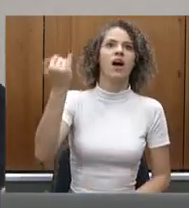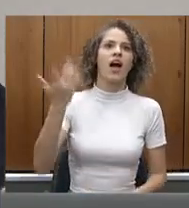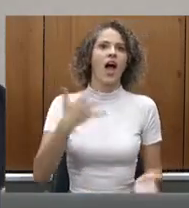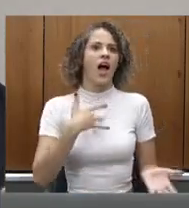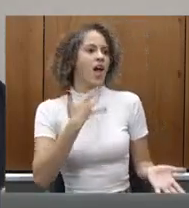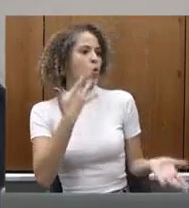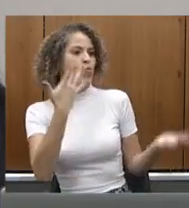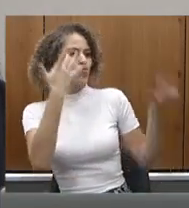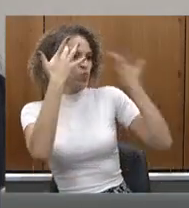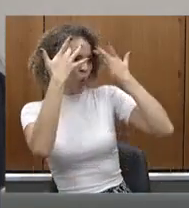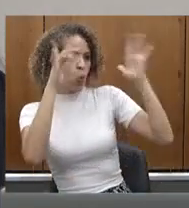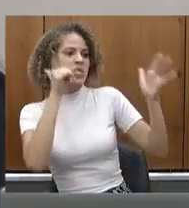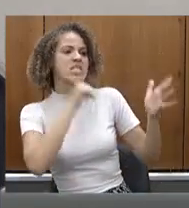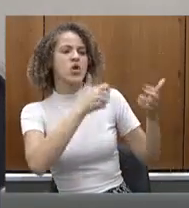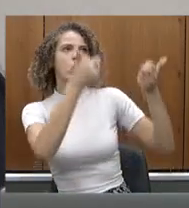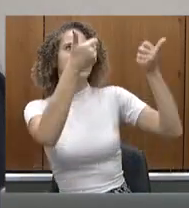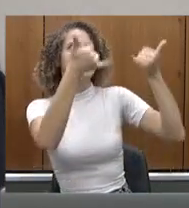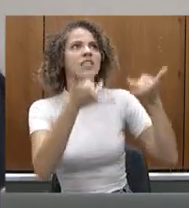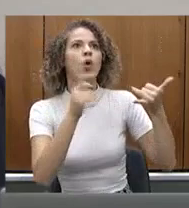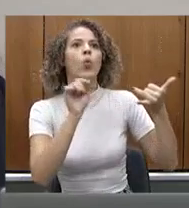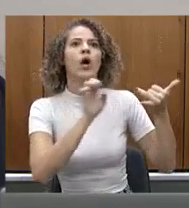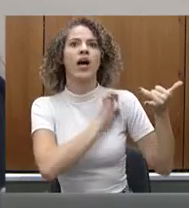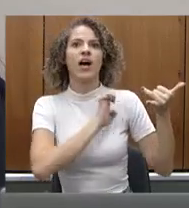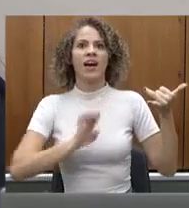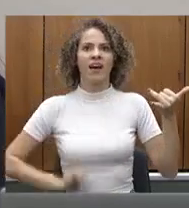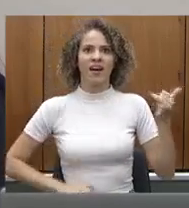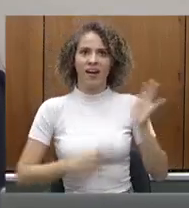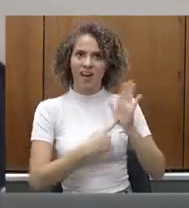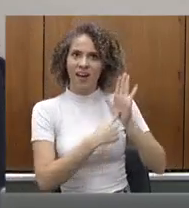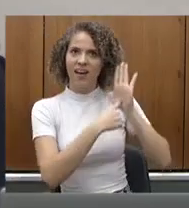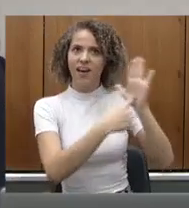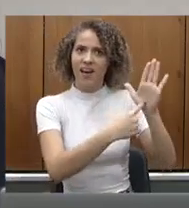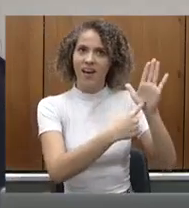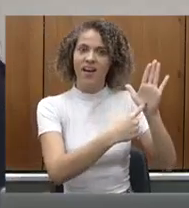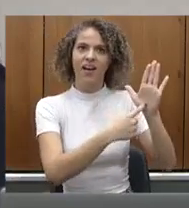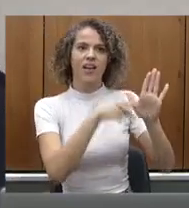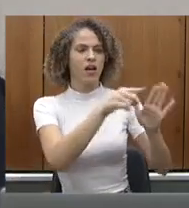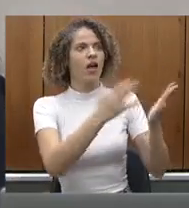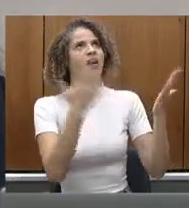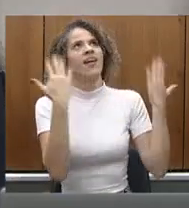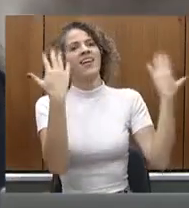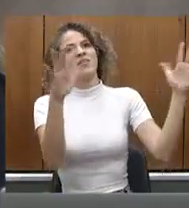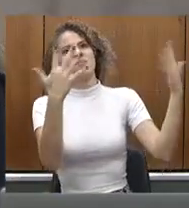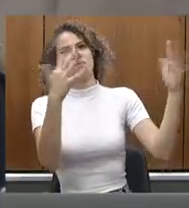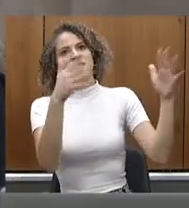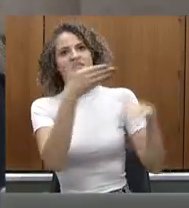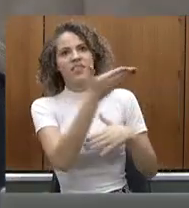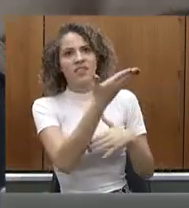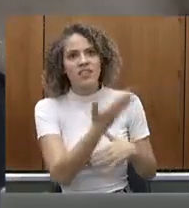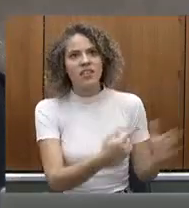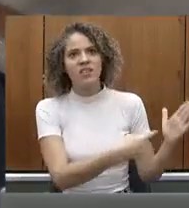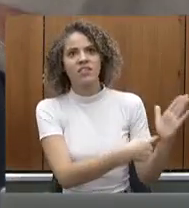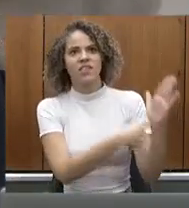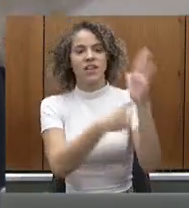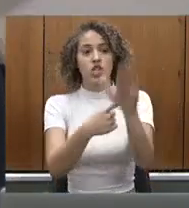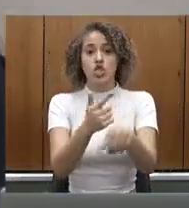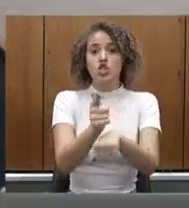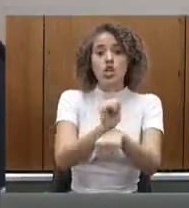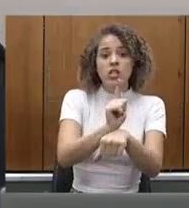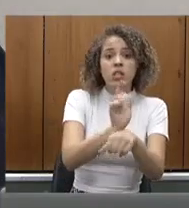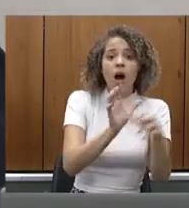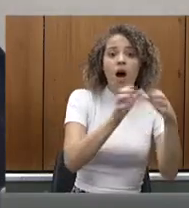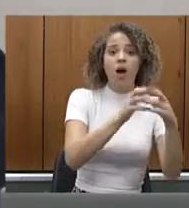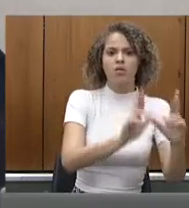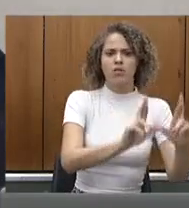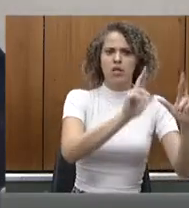mensurar para o nosso Estado, a importância que isso tem e que finalmente foi valorizado por essa gestão. A gente